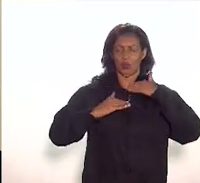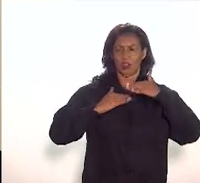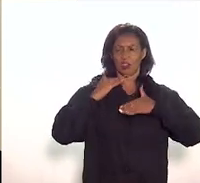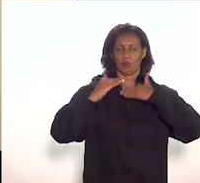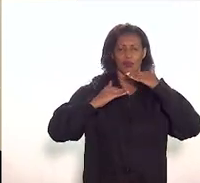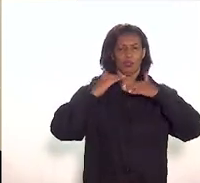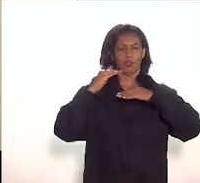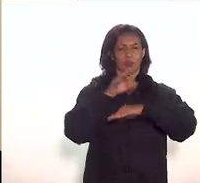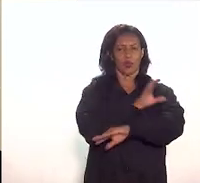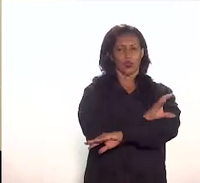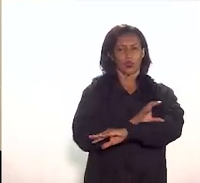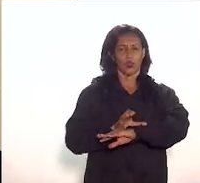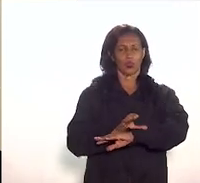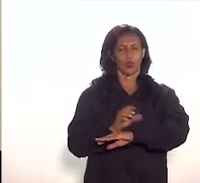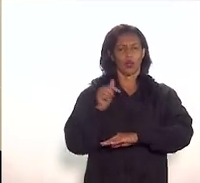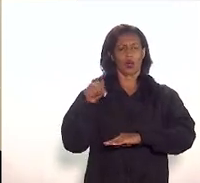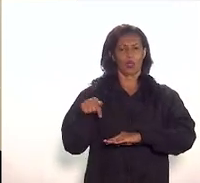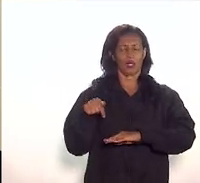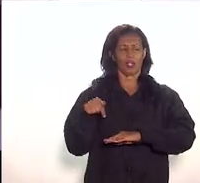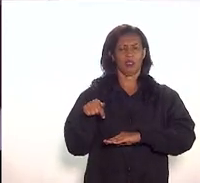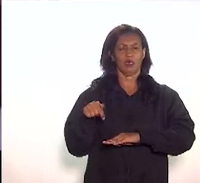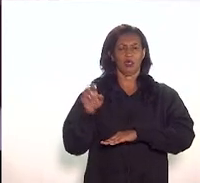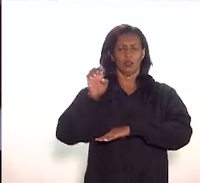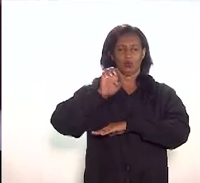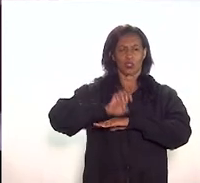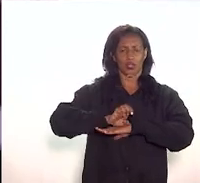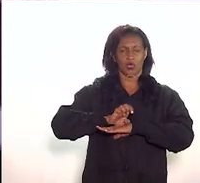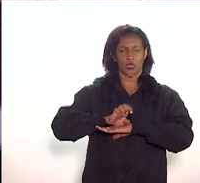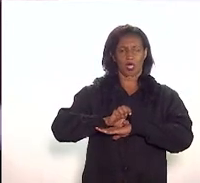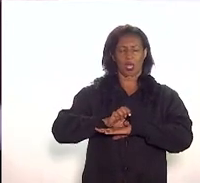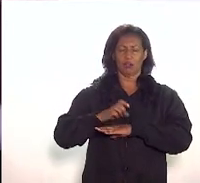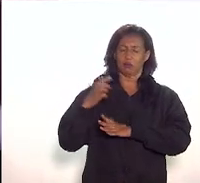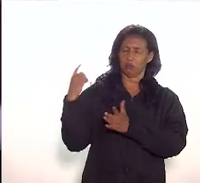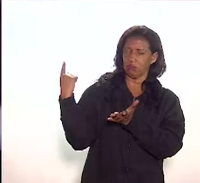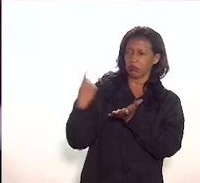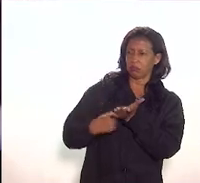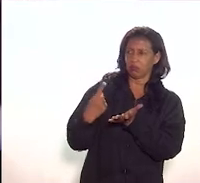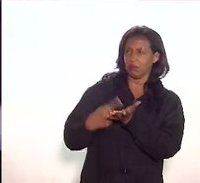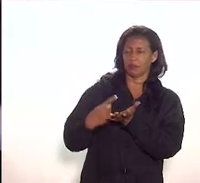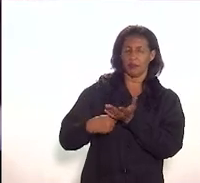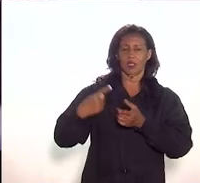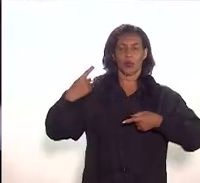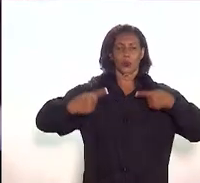cultural do estado com esse comprometimento político